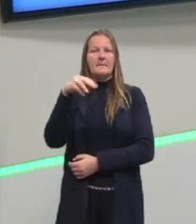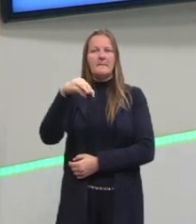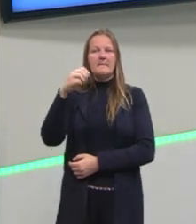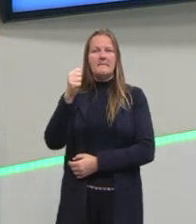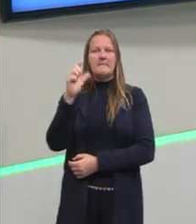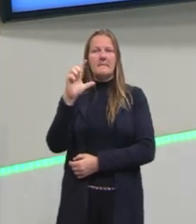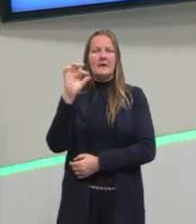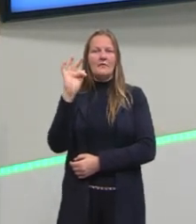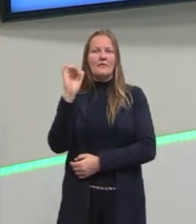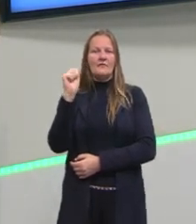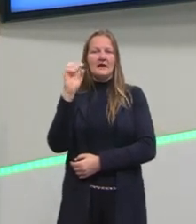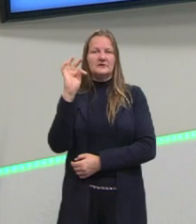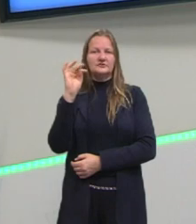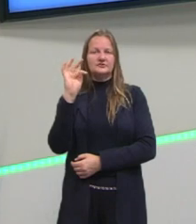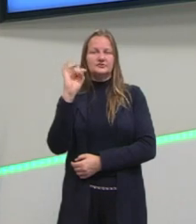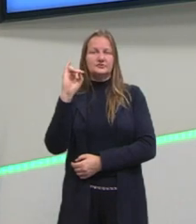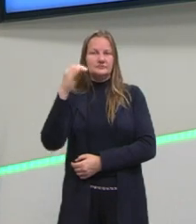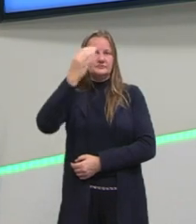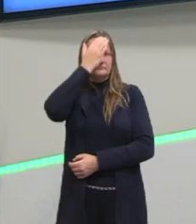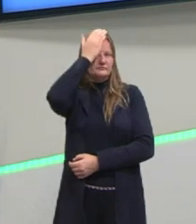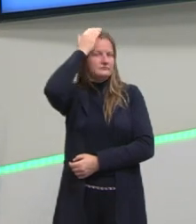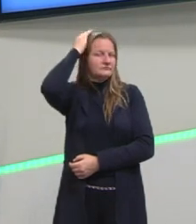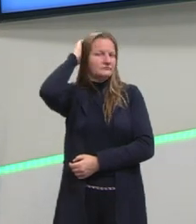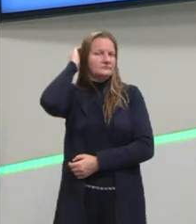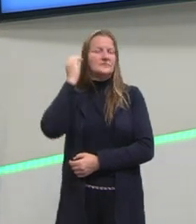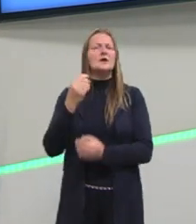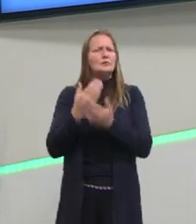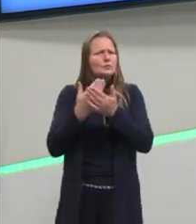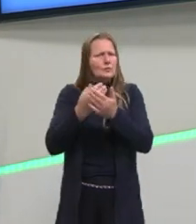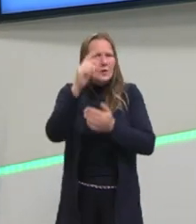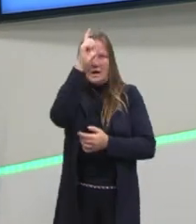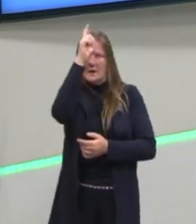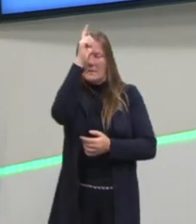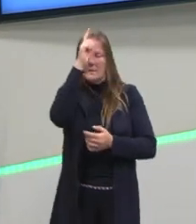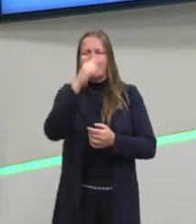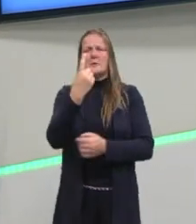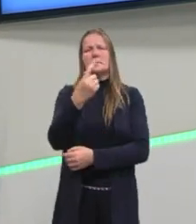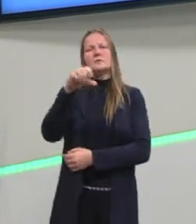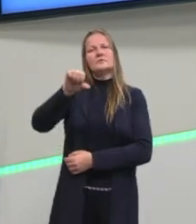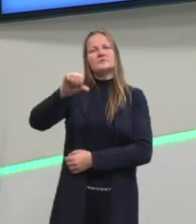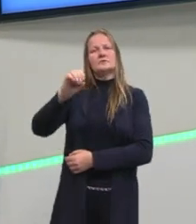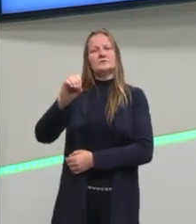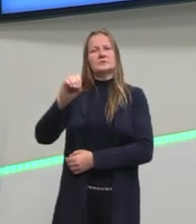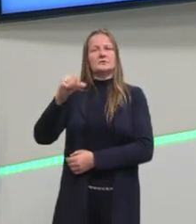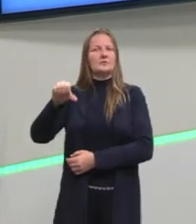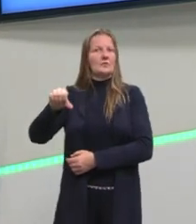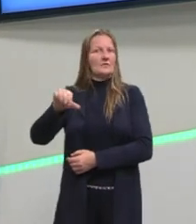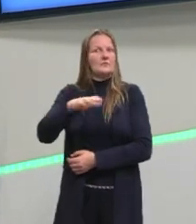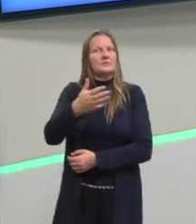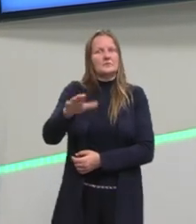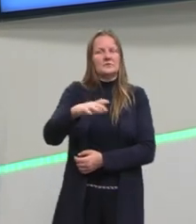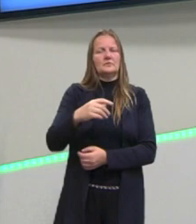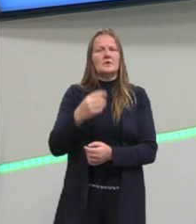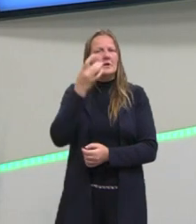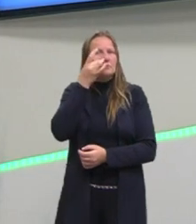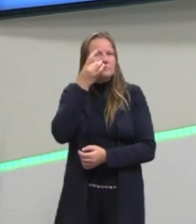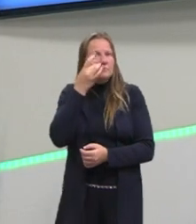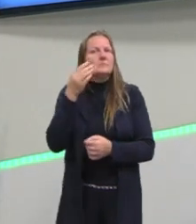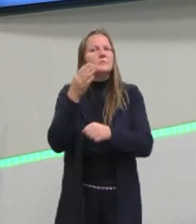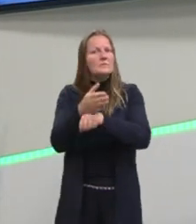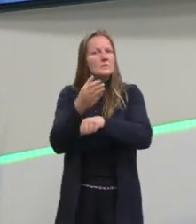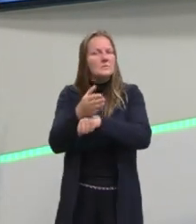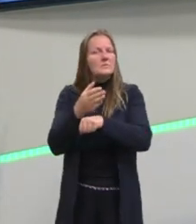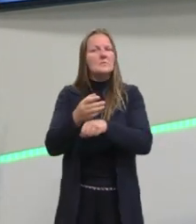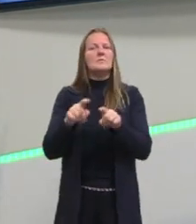Primeiro, a Anitta Malfatti estudou na Alemanha por volta de 1909 e ela presenciou a